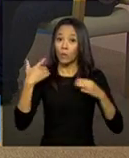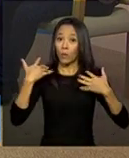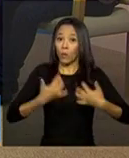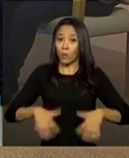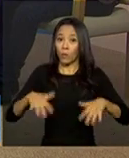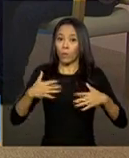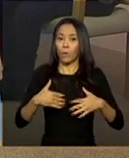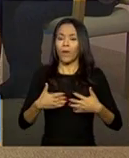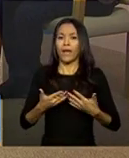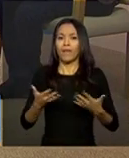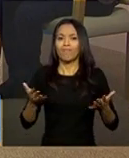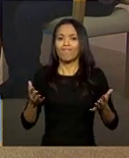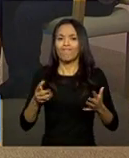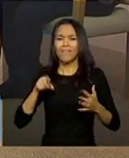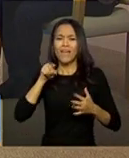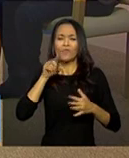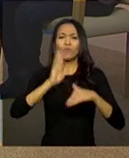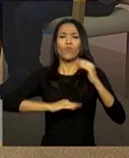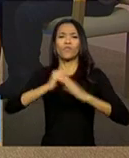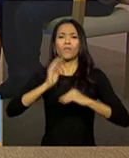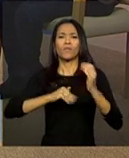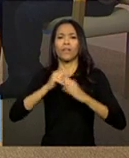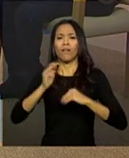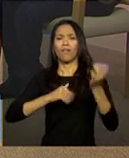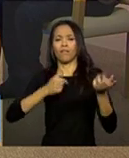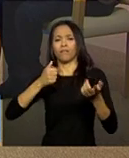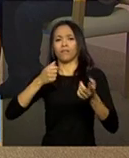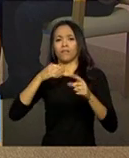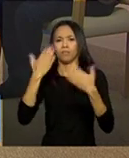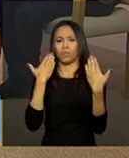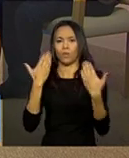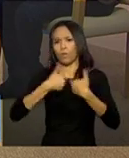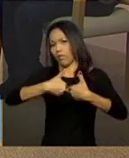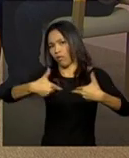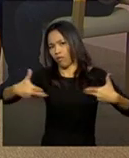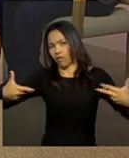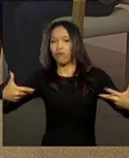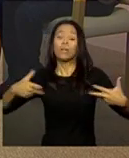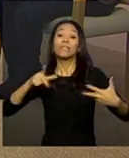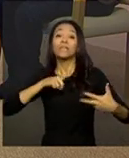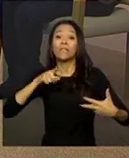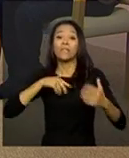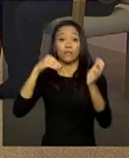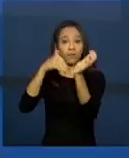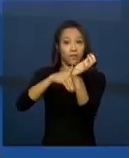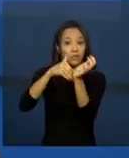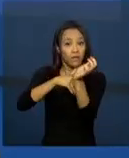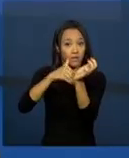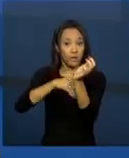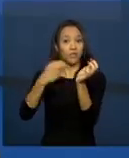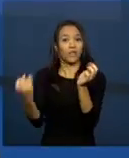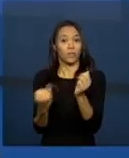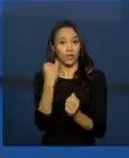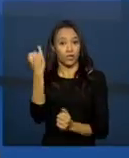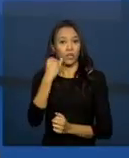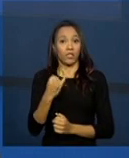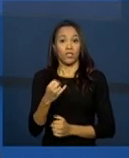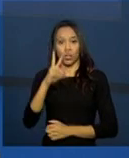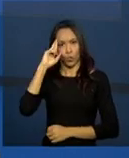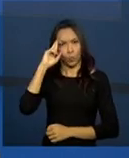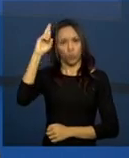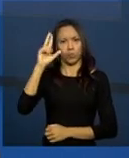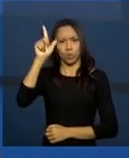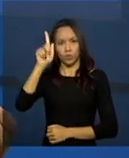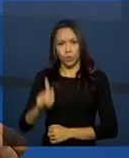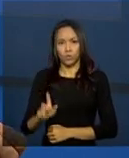os profissionais, lá na ponta, de fato, tenham acesso, ou seja, tenham senhas. Então, é fundamental que o gestor municipal